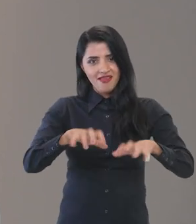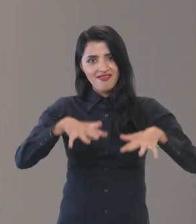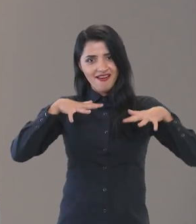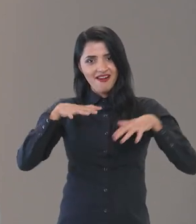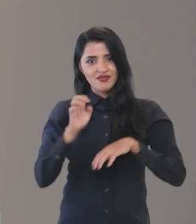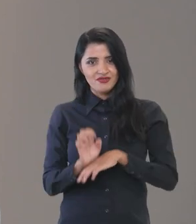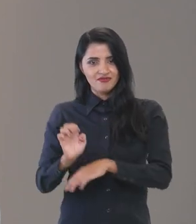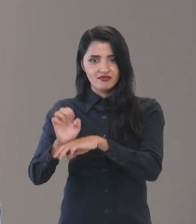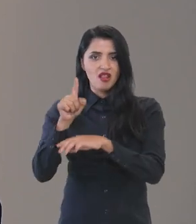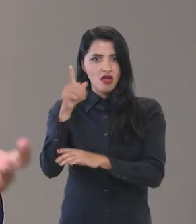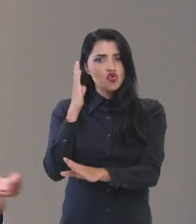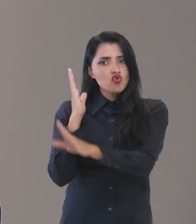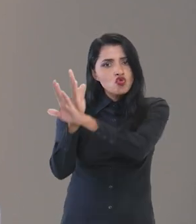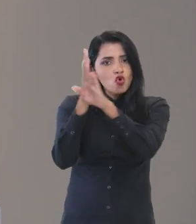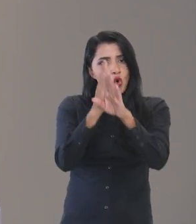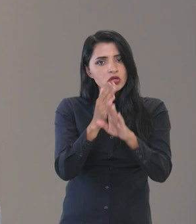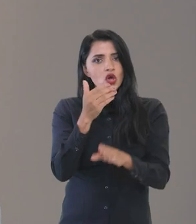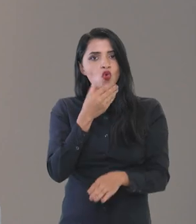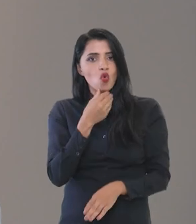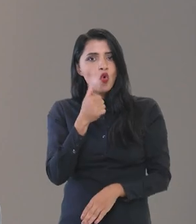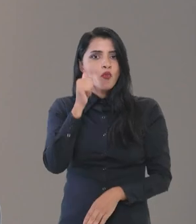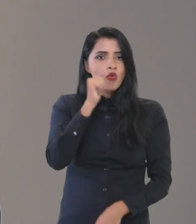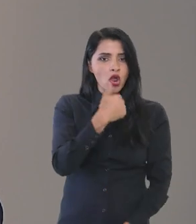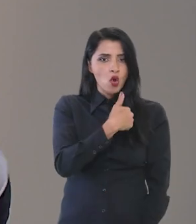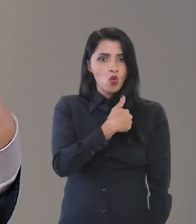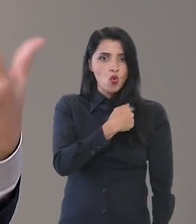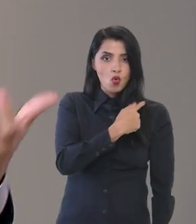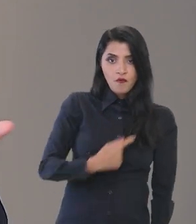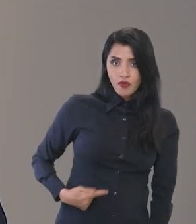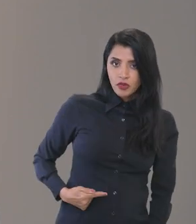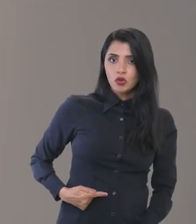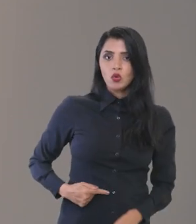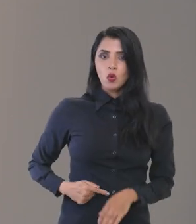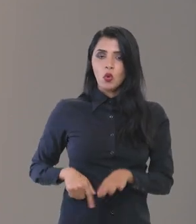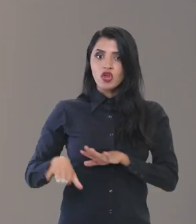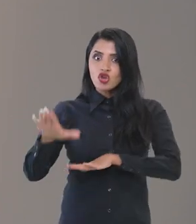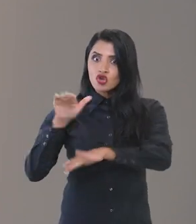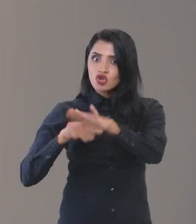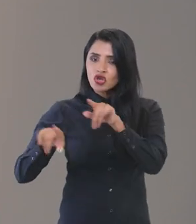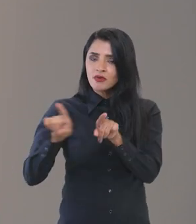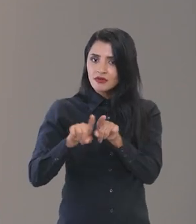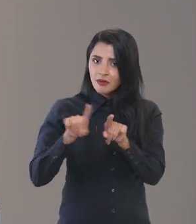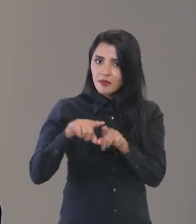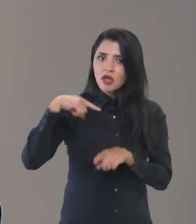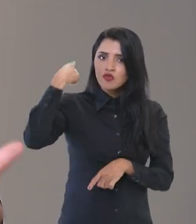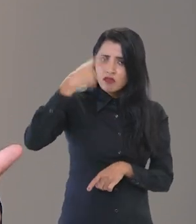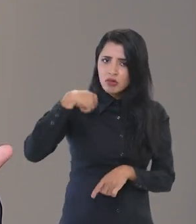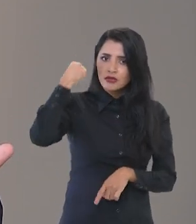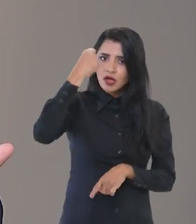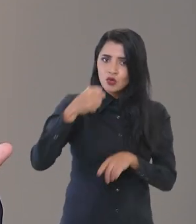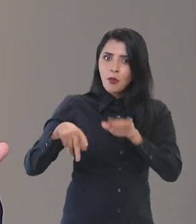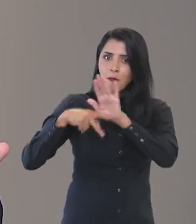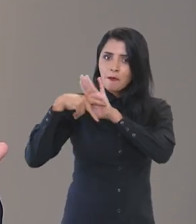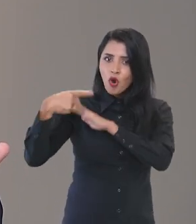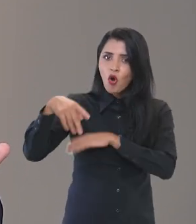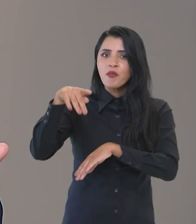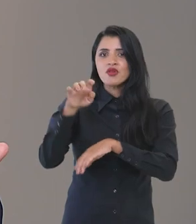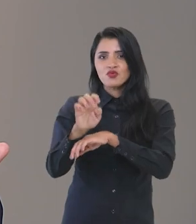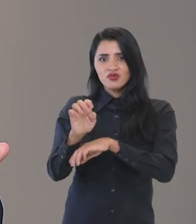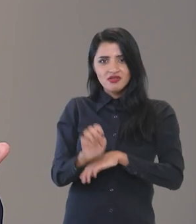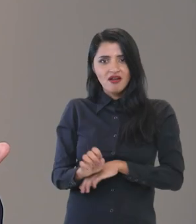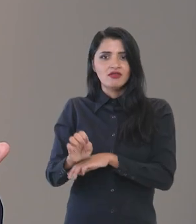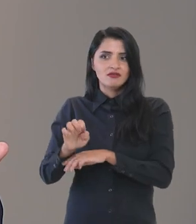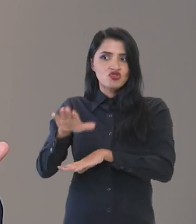Ali eles se encontram com os governadores e governadoras, que também mobiliza os deputados e senadores daquele